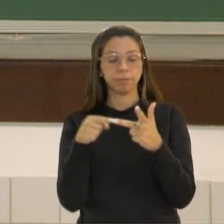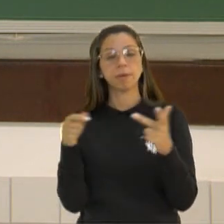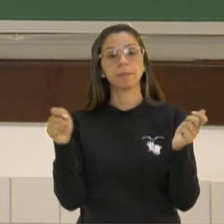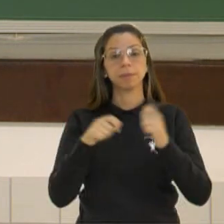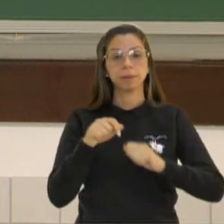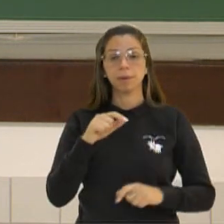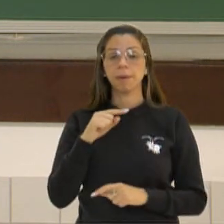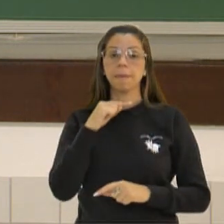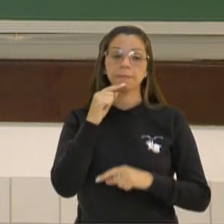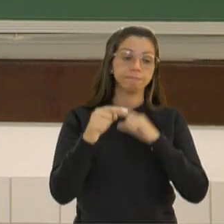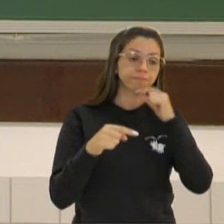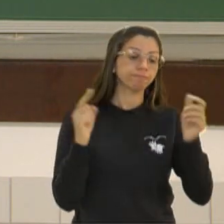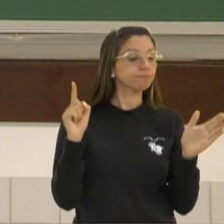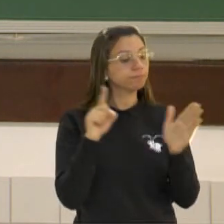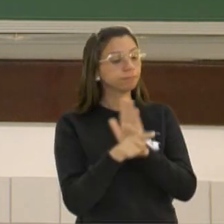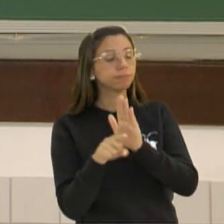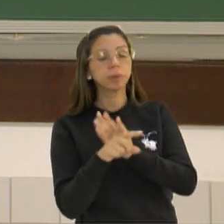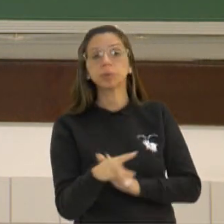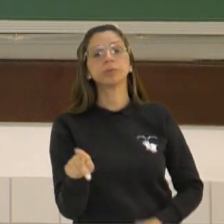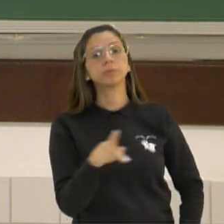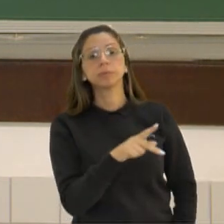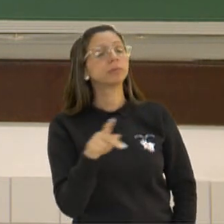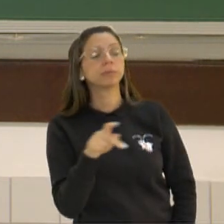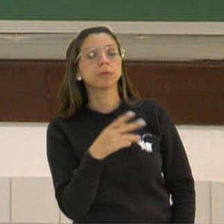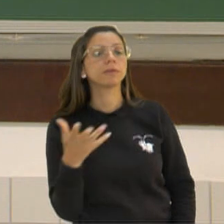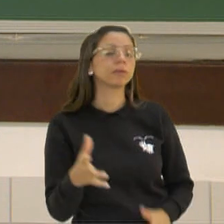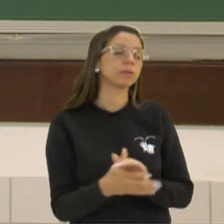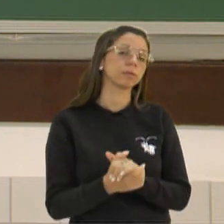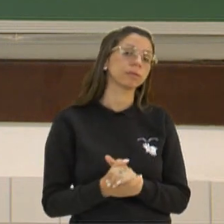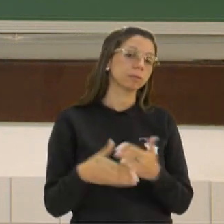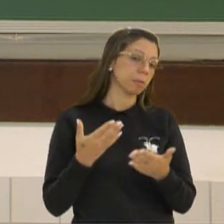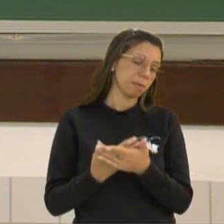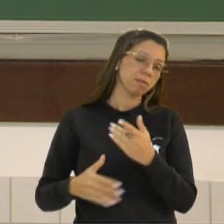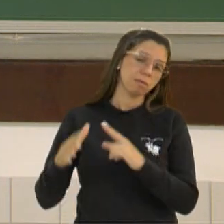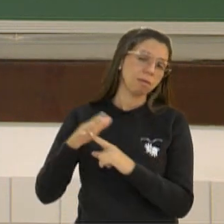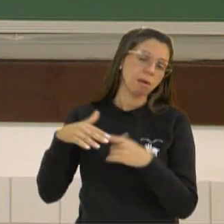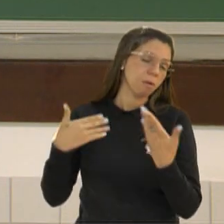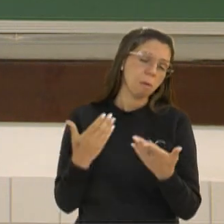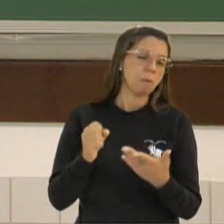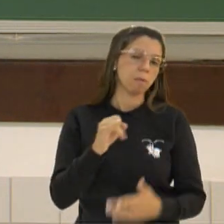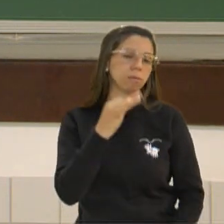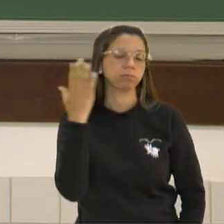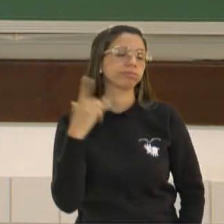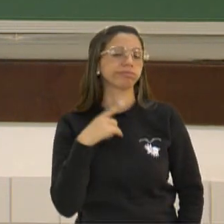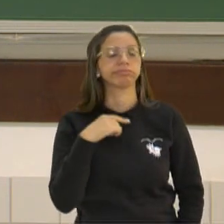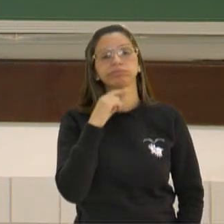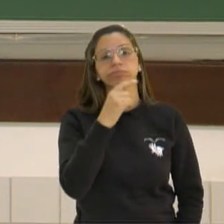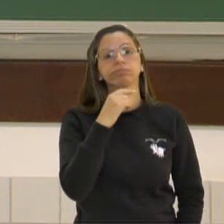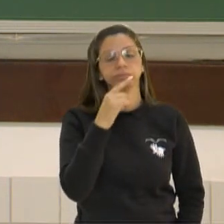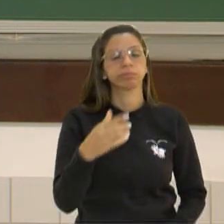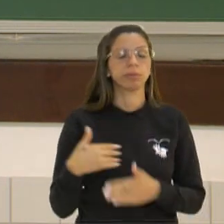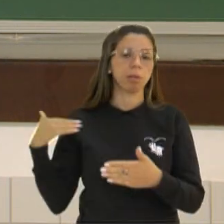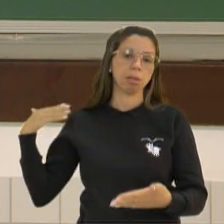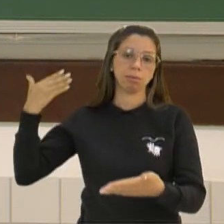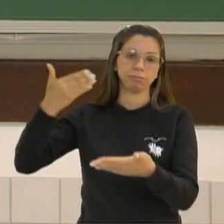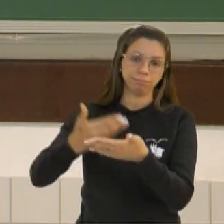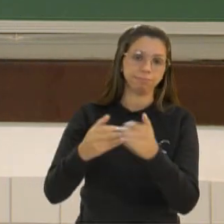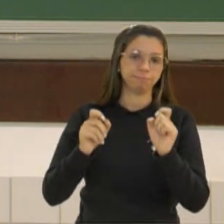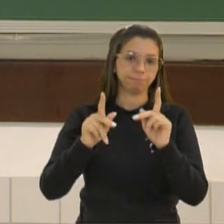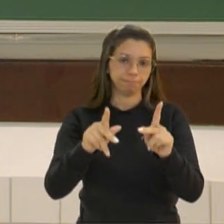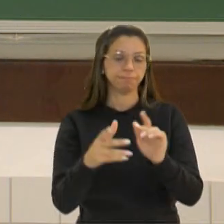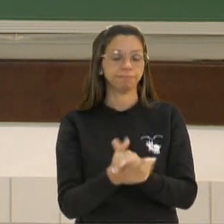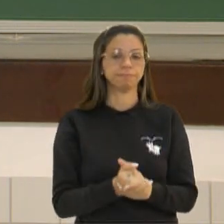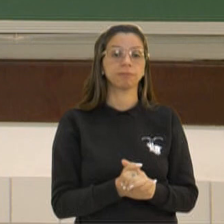com os seus professores. Tire dúvidas aí sobre as aulas Paraná ou qualquer dúvida que vocês venham ter ao longo deste caminho, beleza?